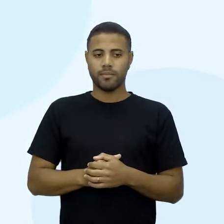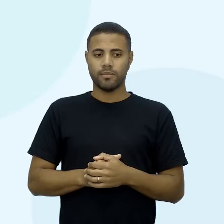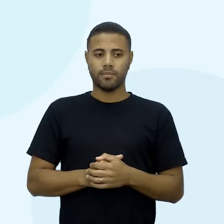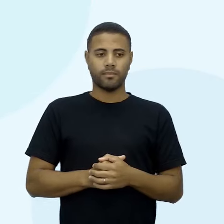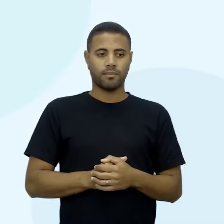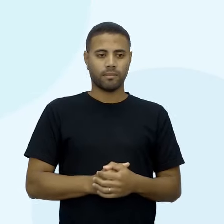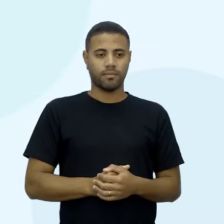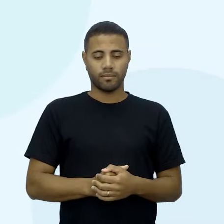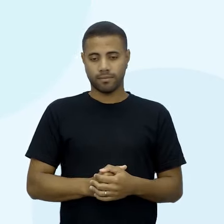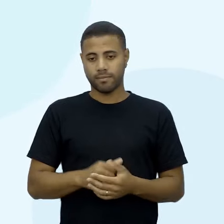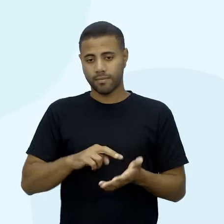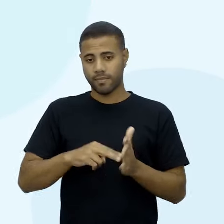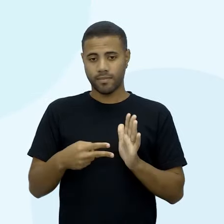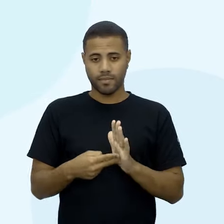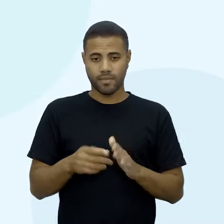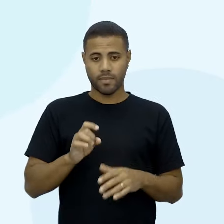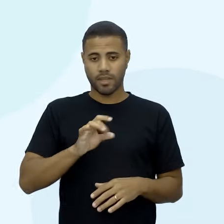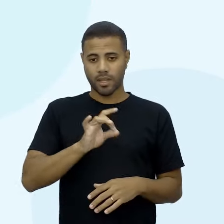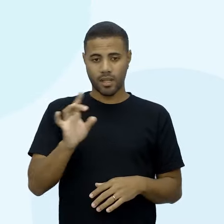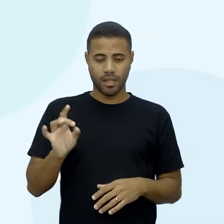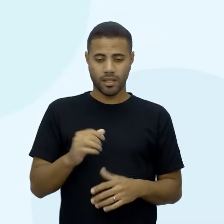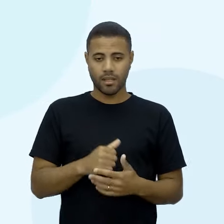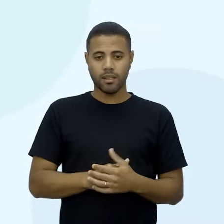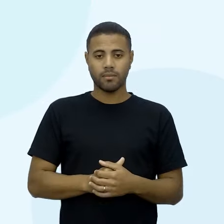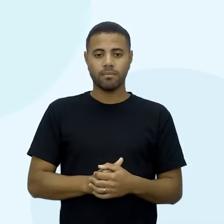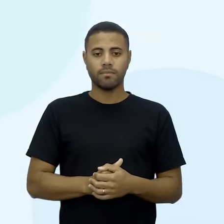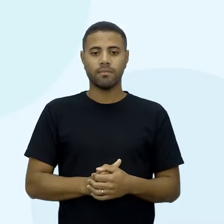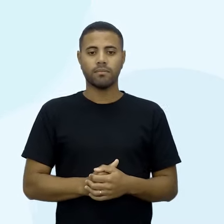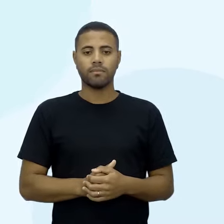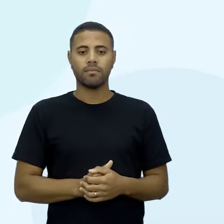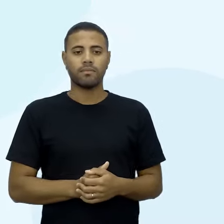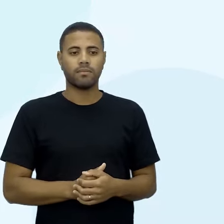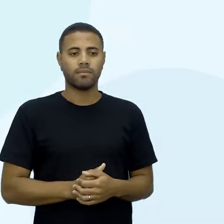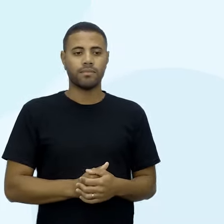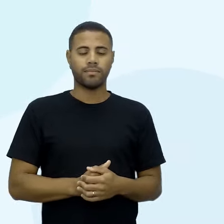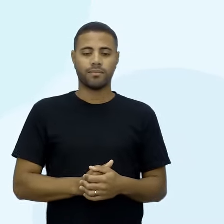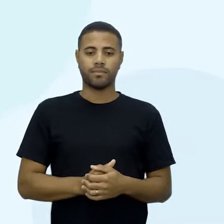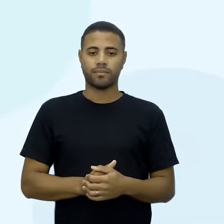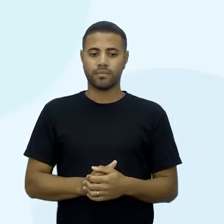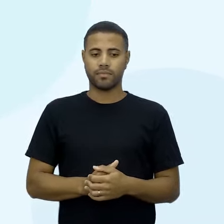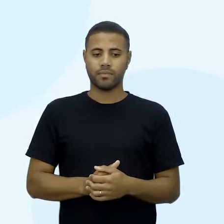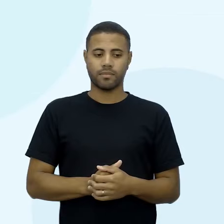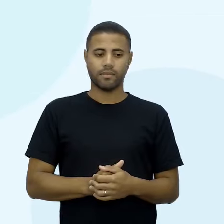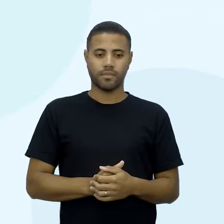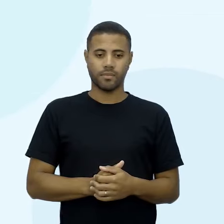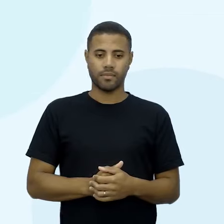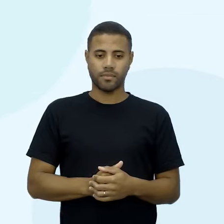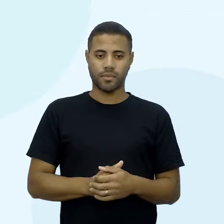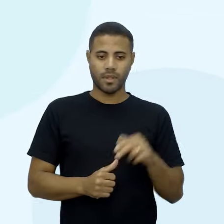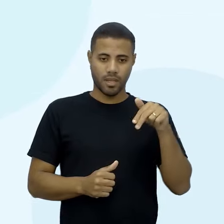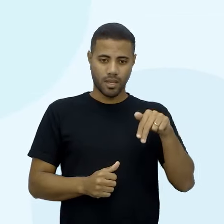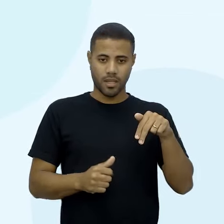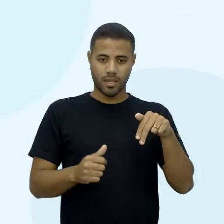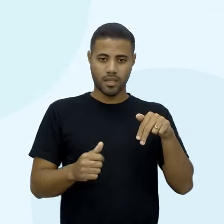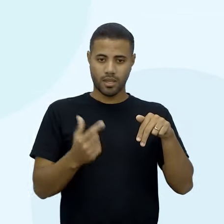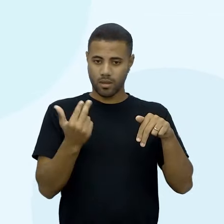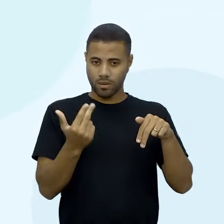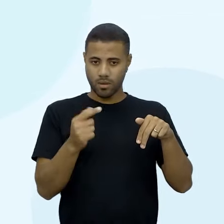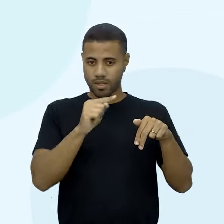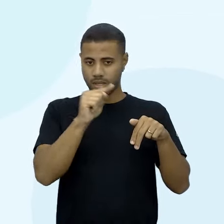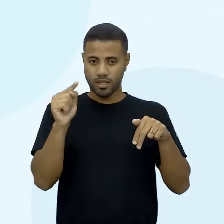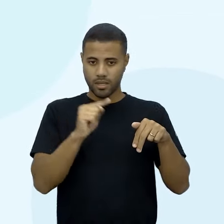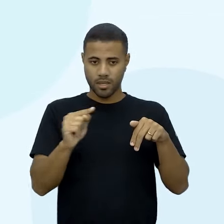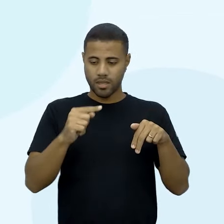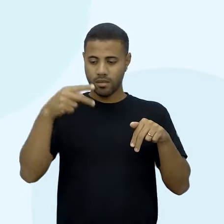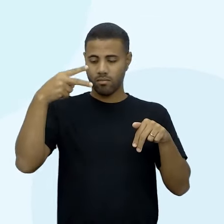aí o que significa cada uma dessas coisas. O N aí, que no caso é o tamanho da amostra, é igual a Z elevado ao quadrado,